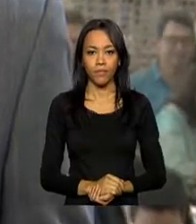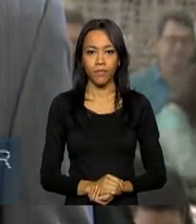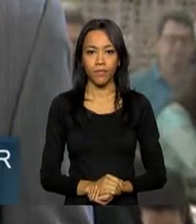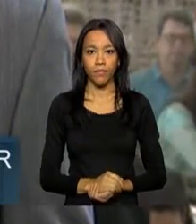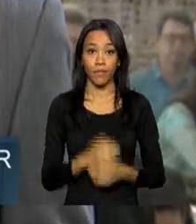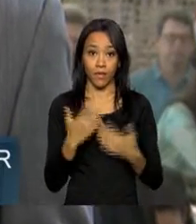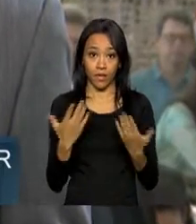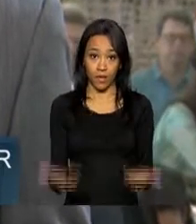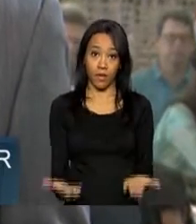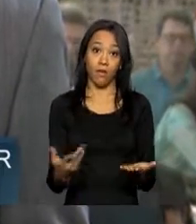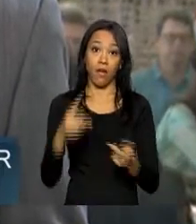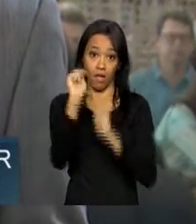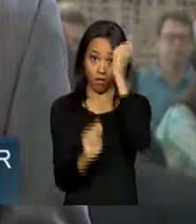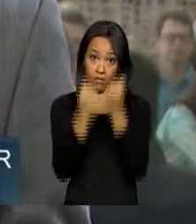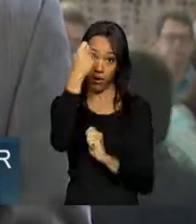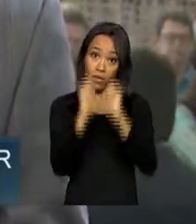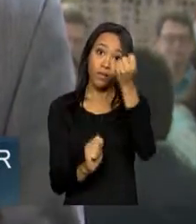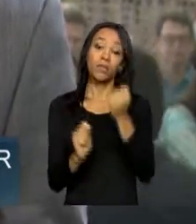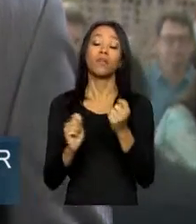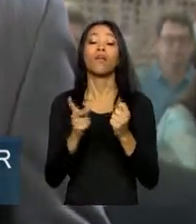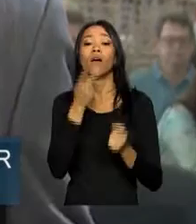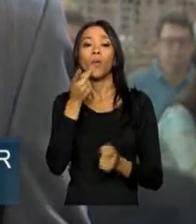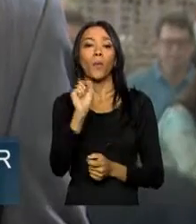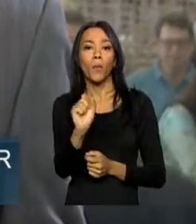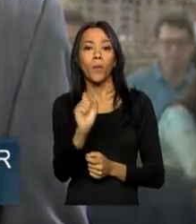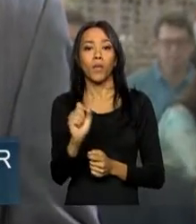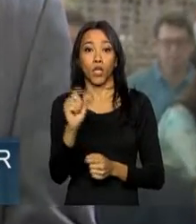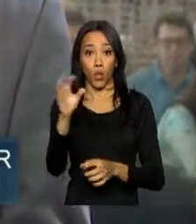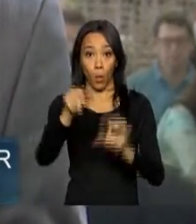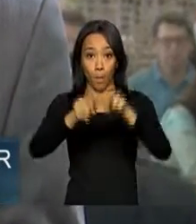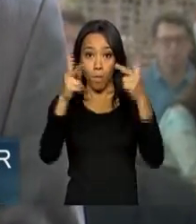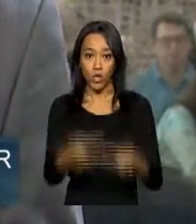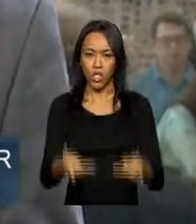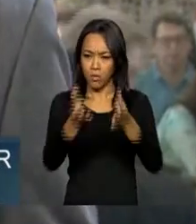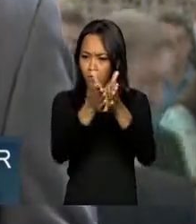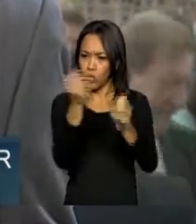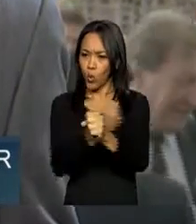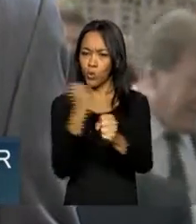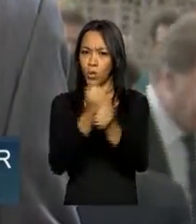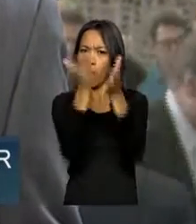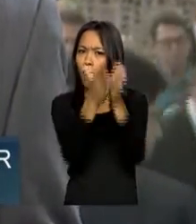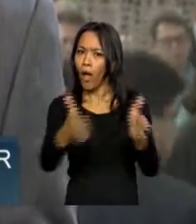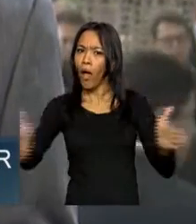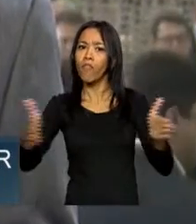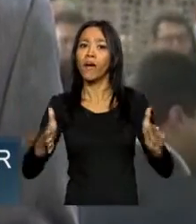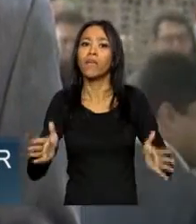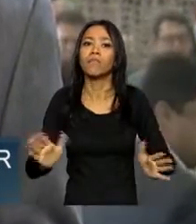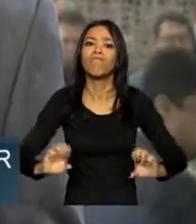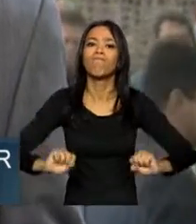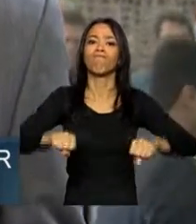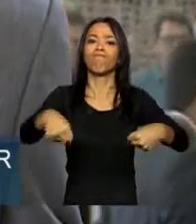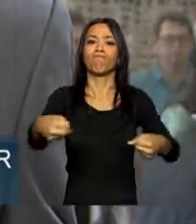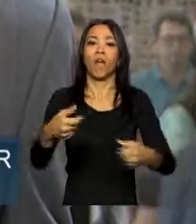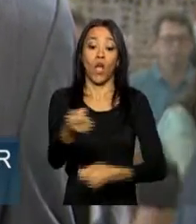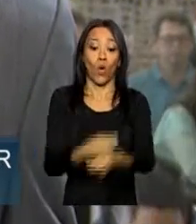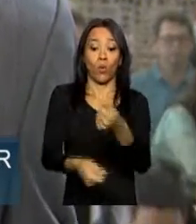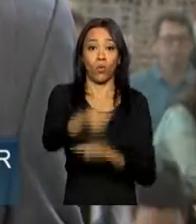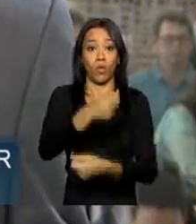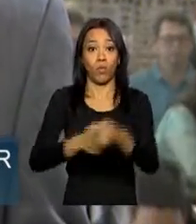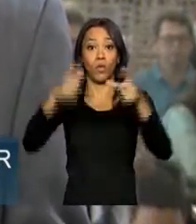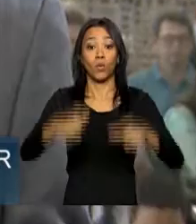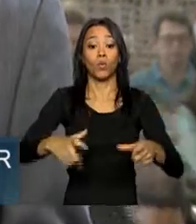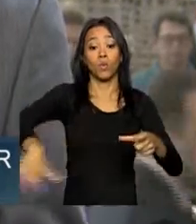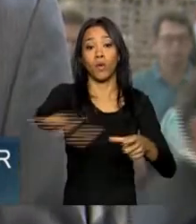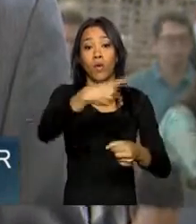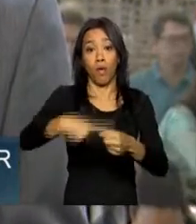Bem, a empresa prevê ainda que o projeto de ampliação vai impulsionar a economia local. Isso porque vão ser comprados produtos